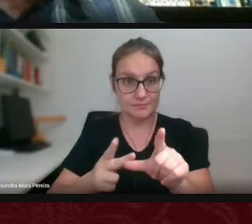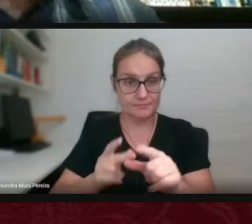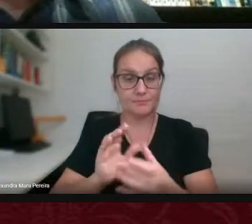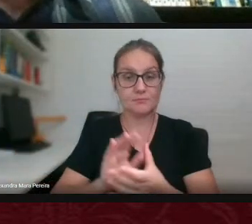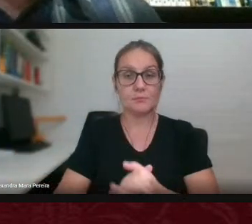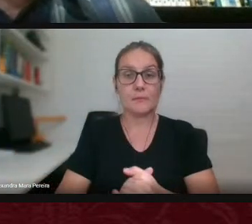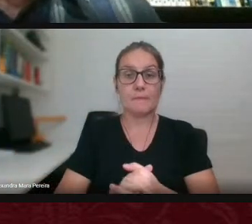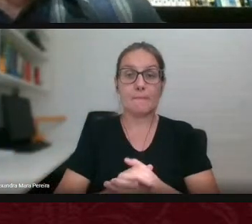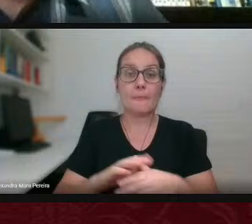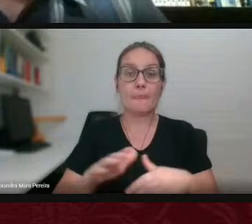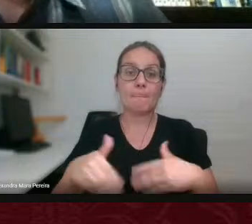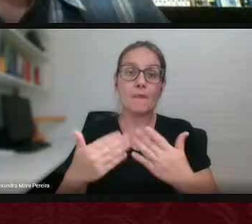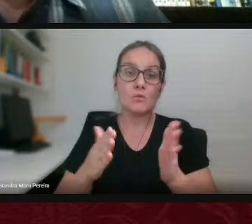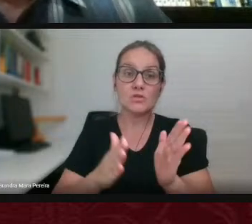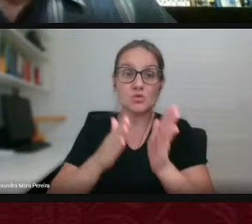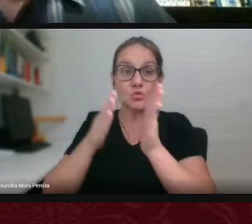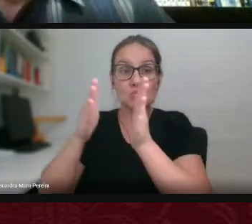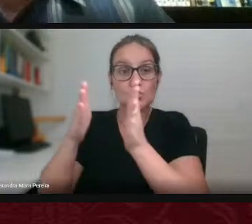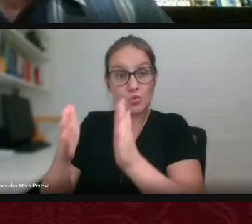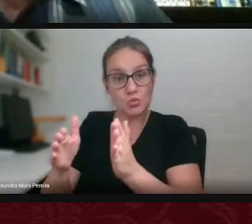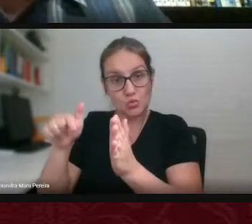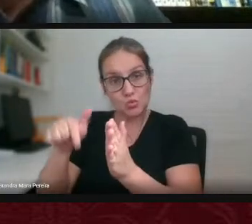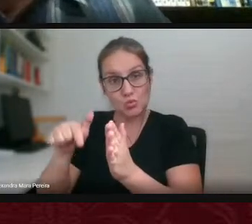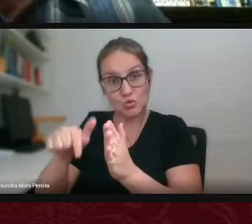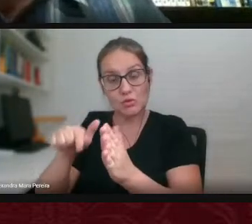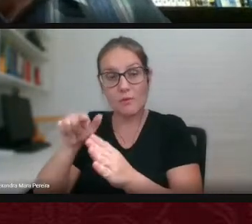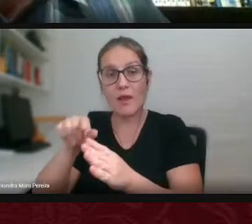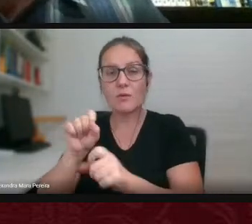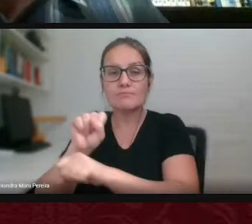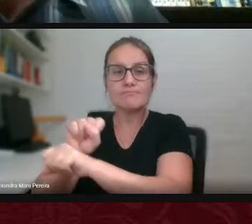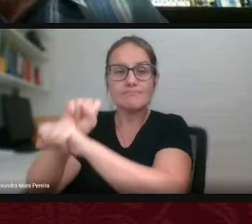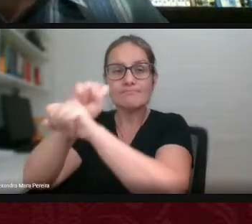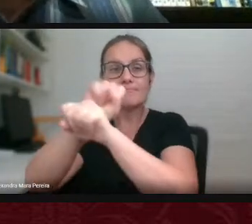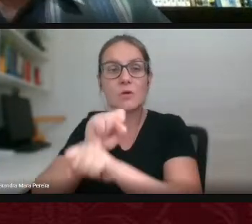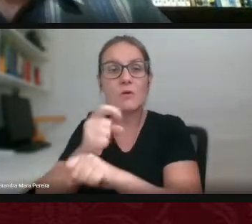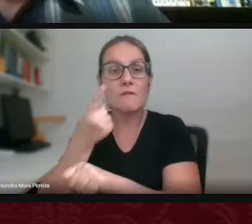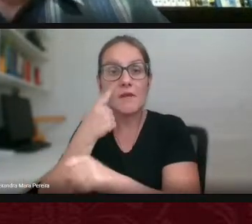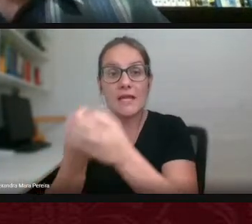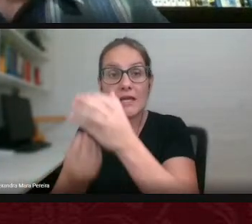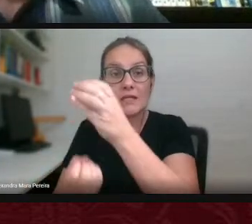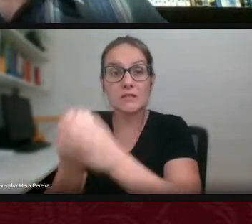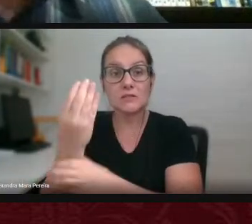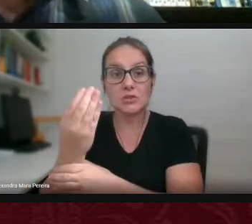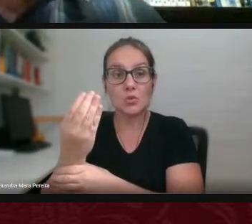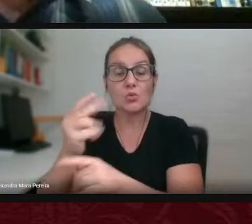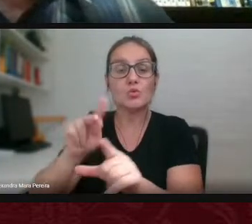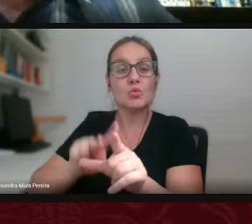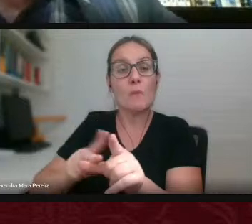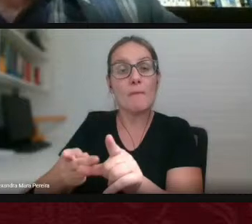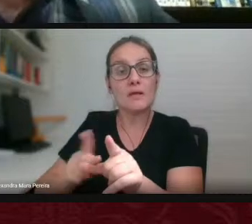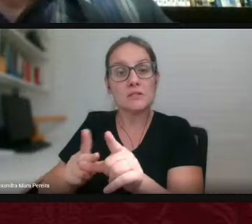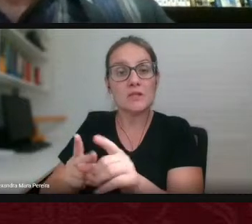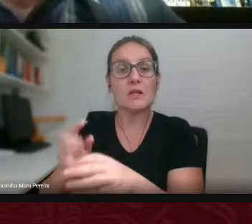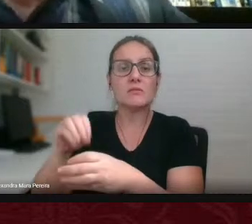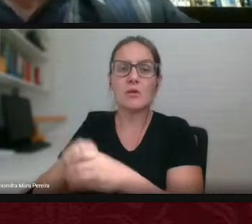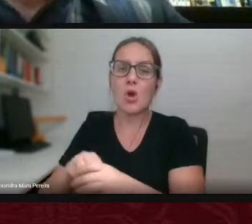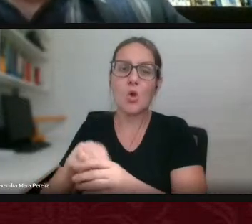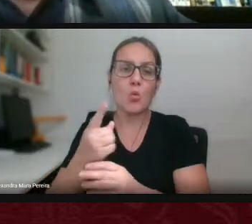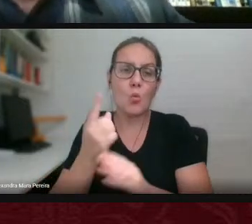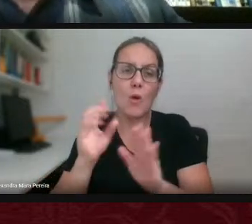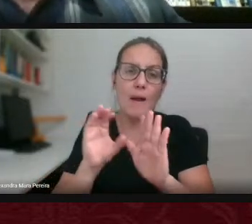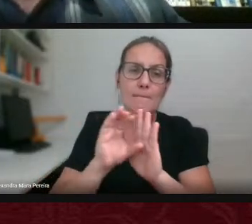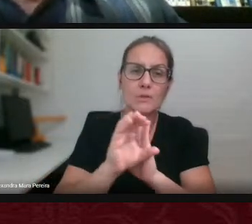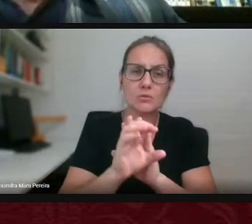última parte é justamente sobre as expectativas de implantação do curso é uma parte inclusive pequena é uma sessão do livro